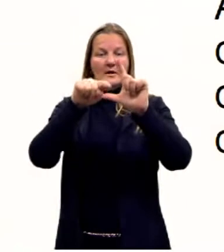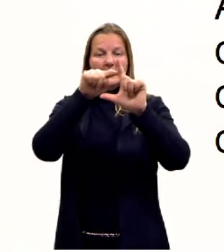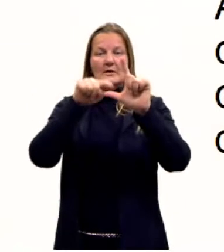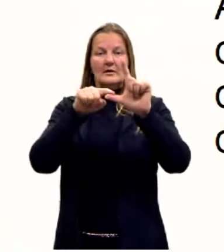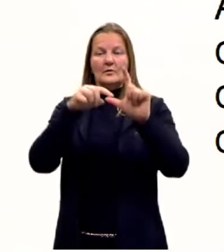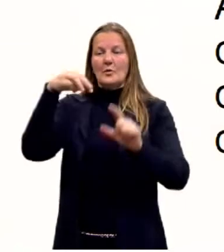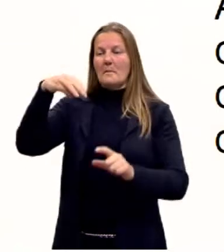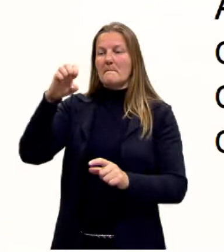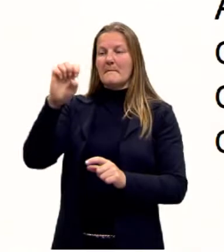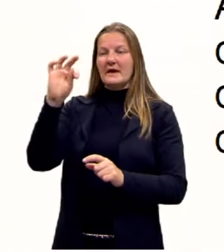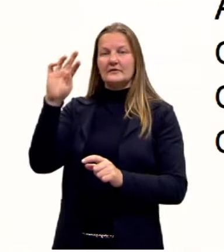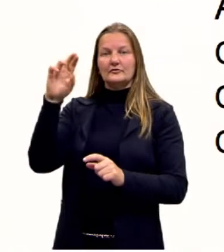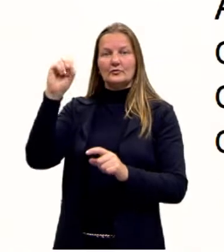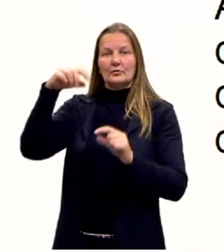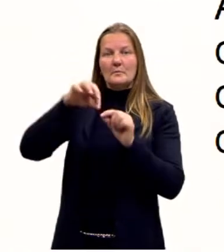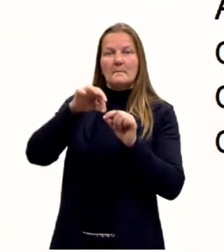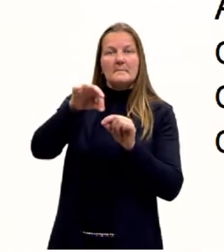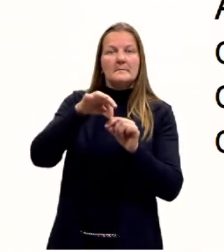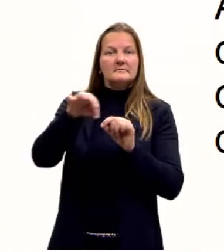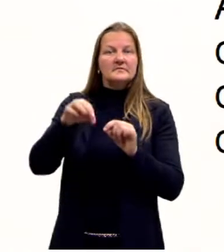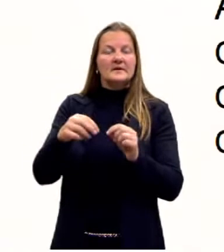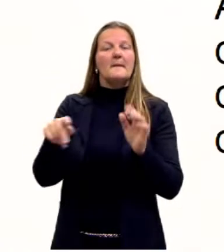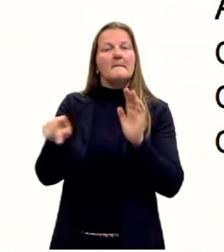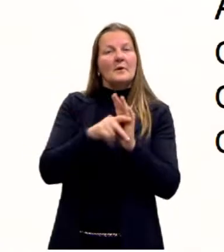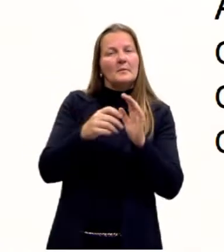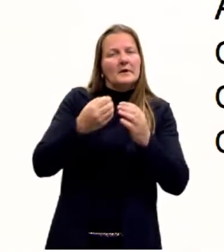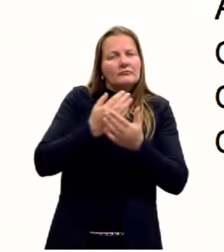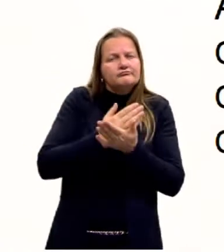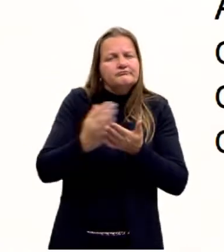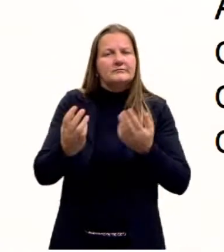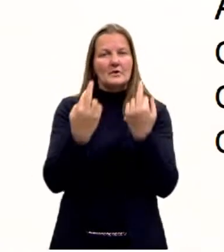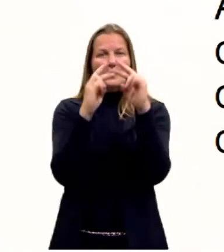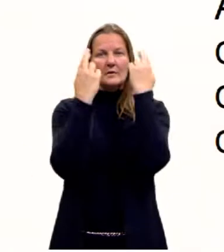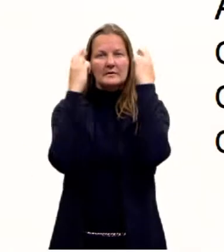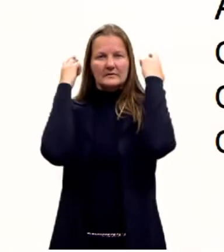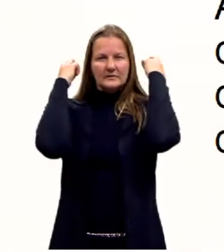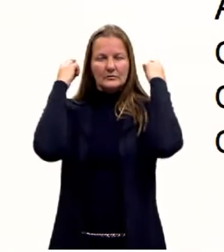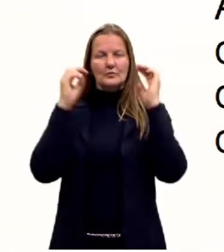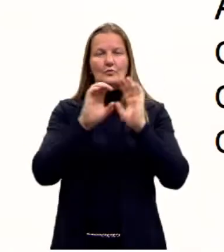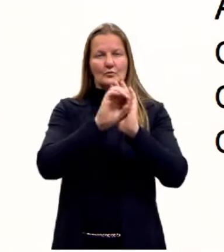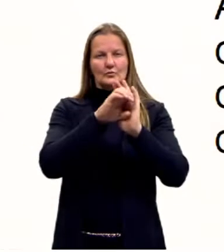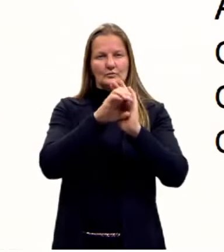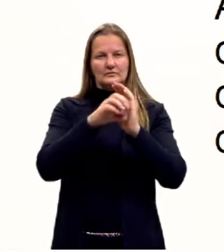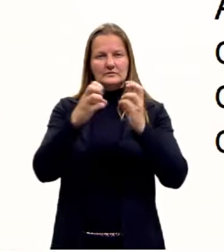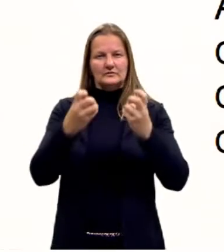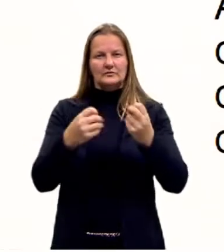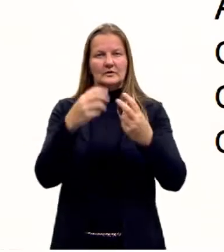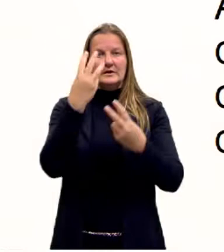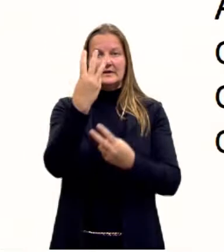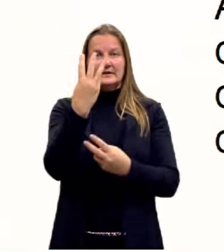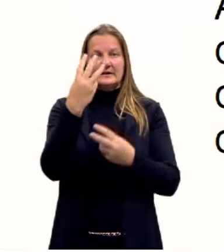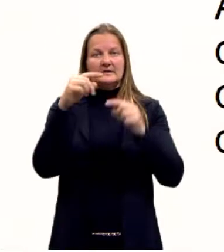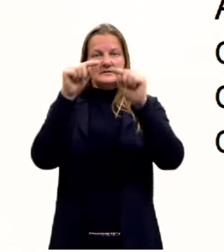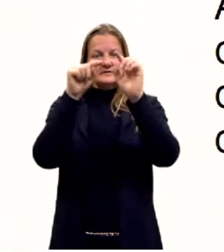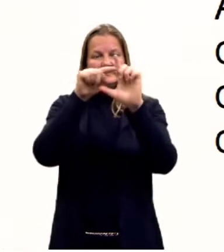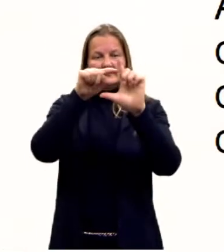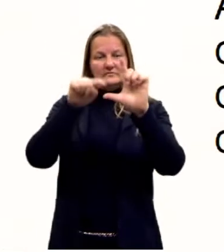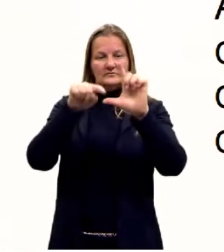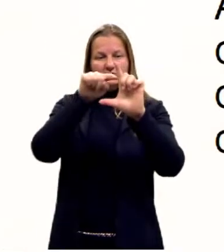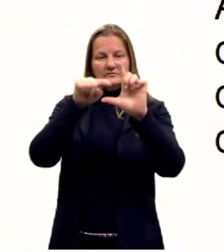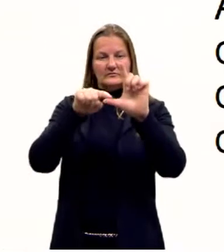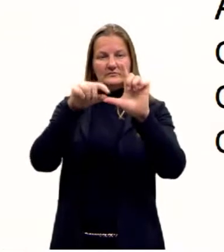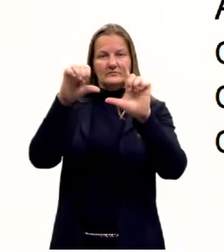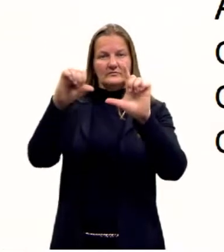métron, medida. Então ali vamos estudar medidas ali de três ângulos, figuras que